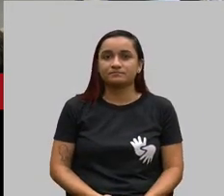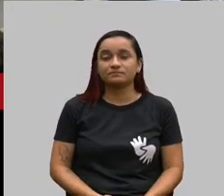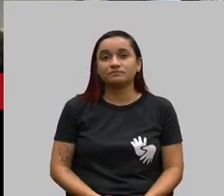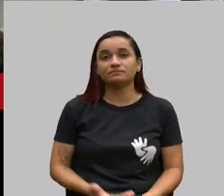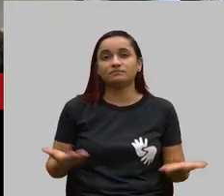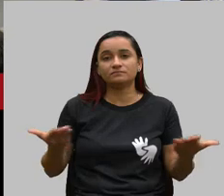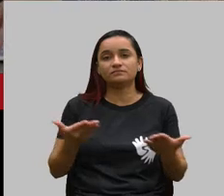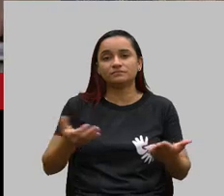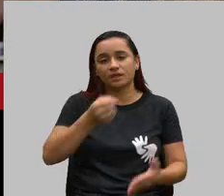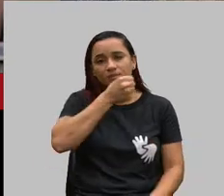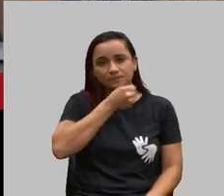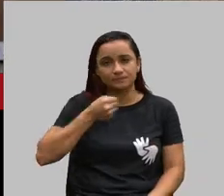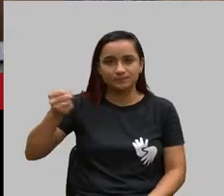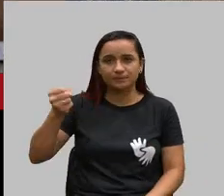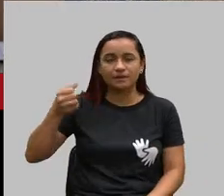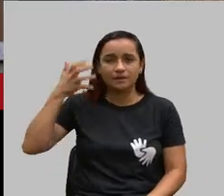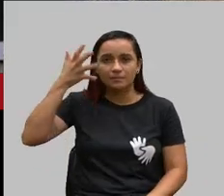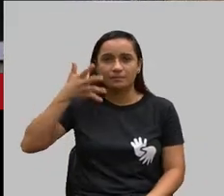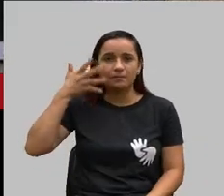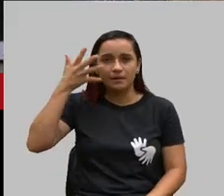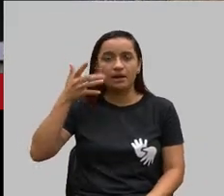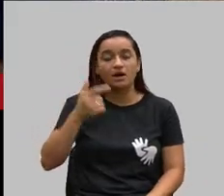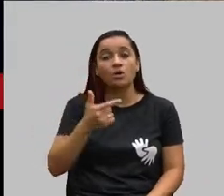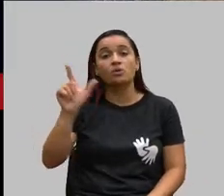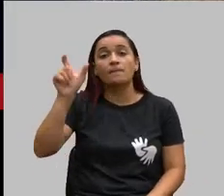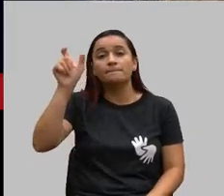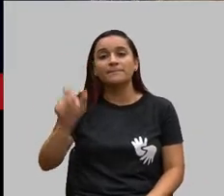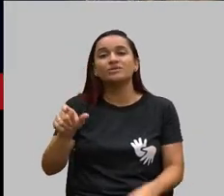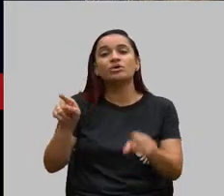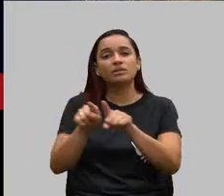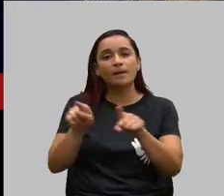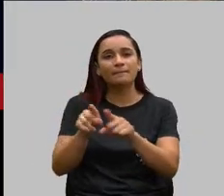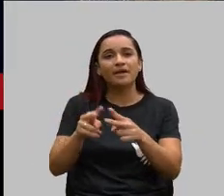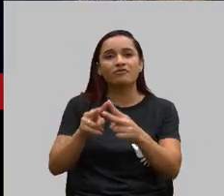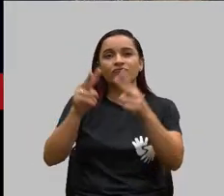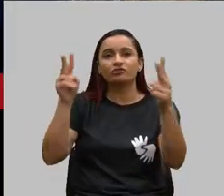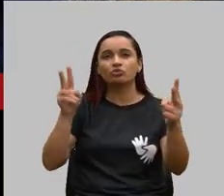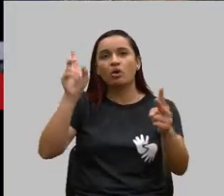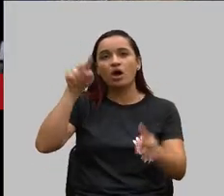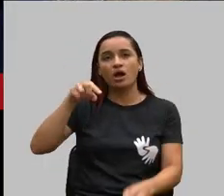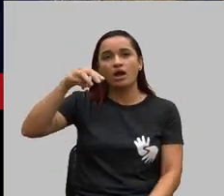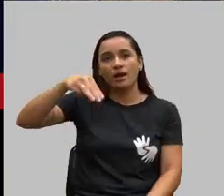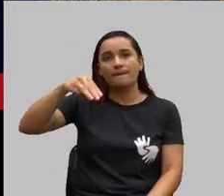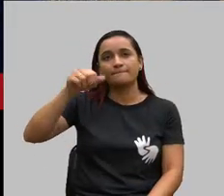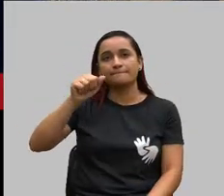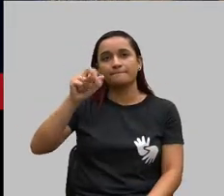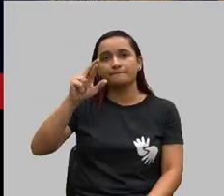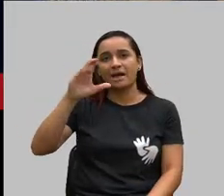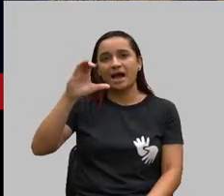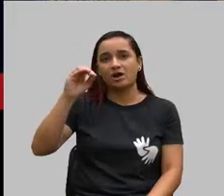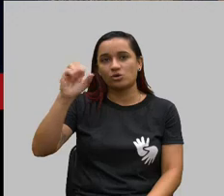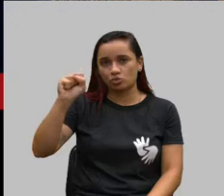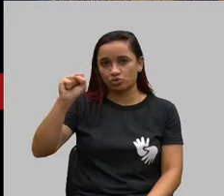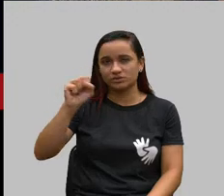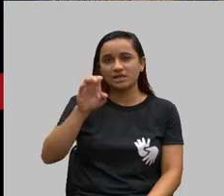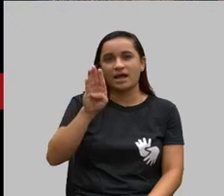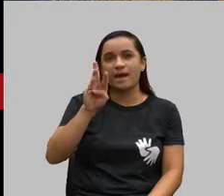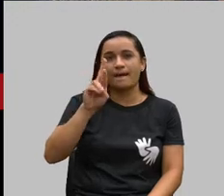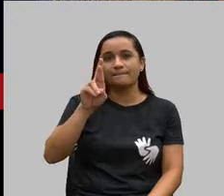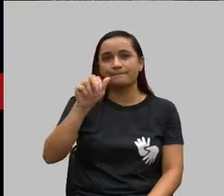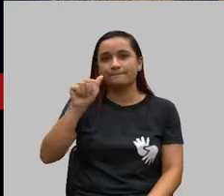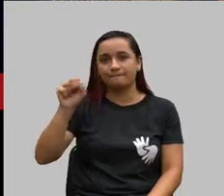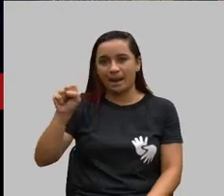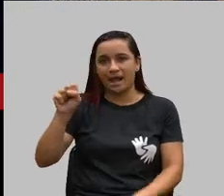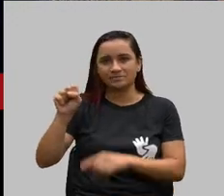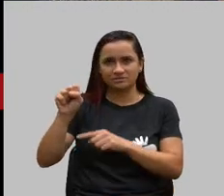para a próxima pessoa, que também está online, que é o Marcos Brás. Marcos, você tem apresentação